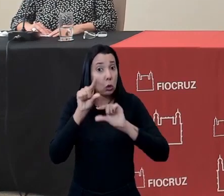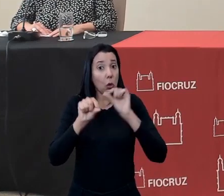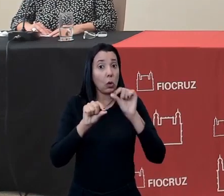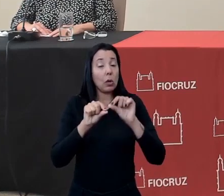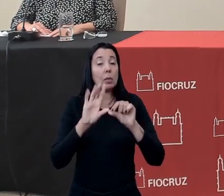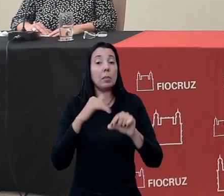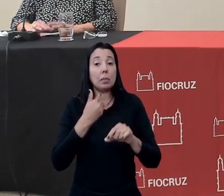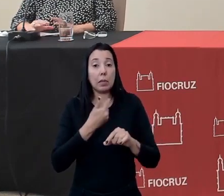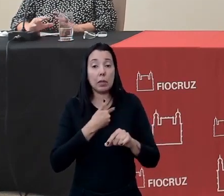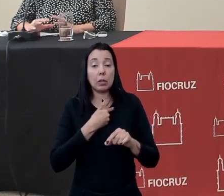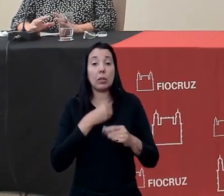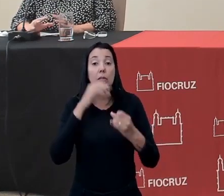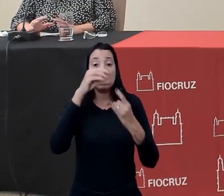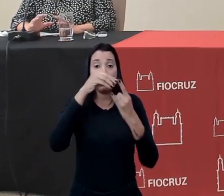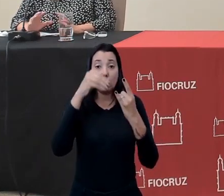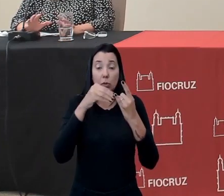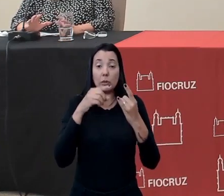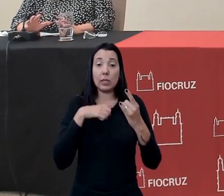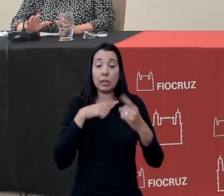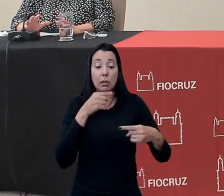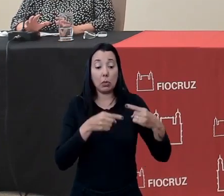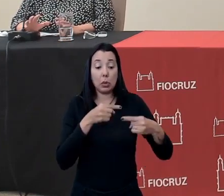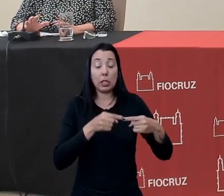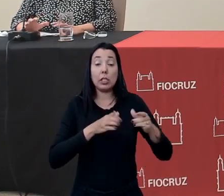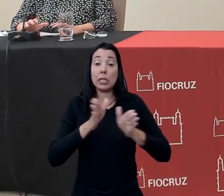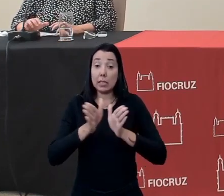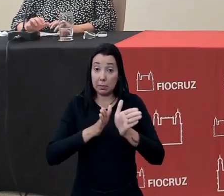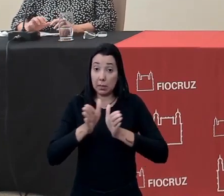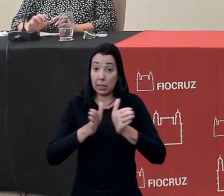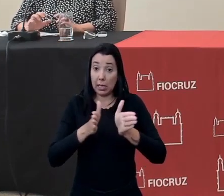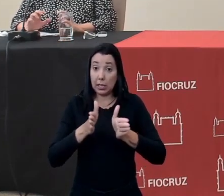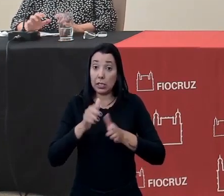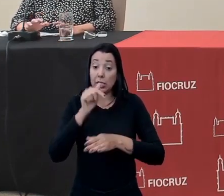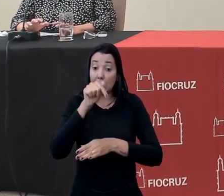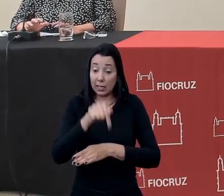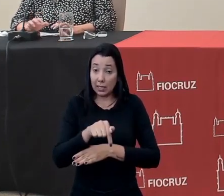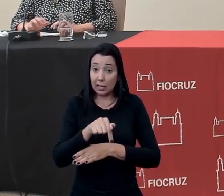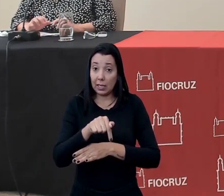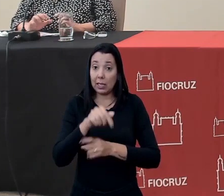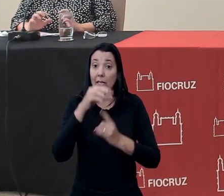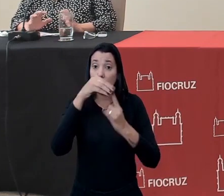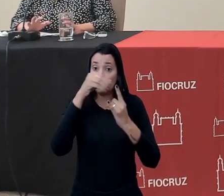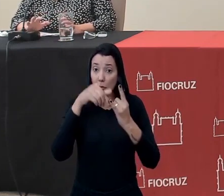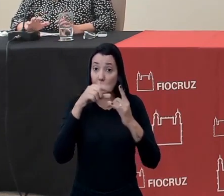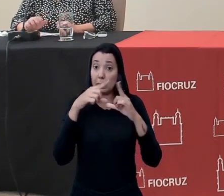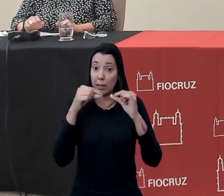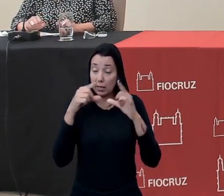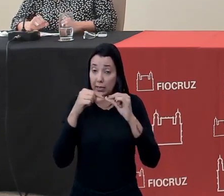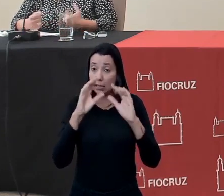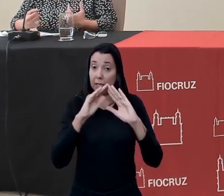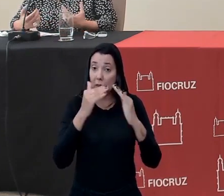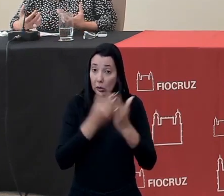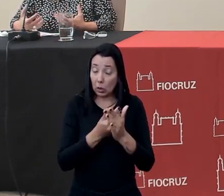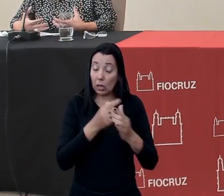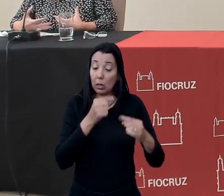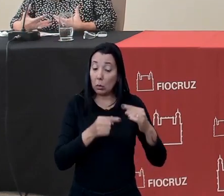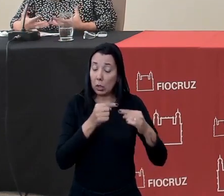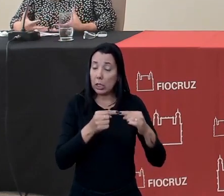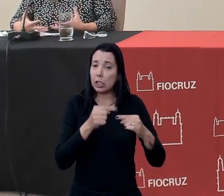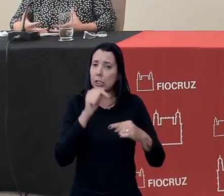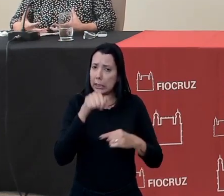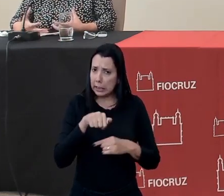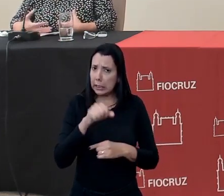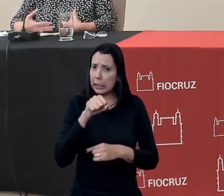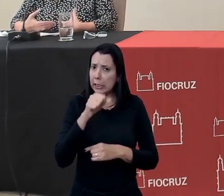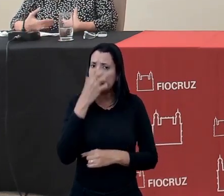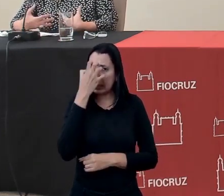nós assim a Fiocruz tem uma política de acessibilidade e aqui nessa unidade aqui na escola essa política é levada muito